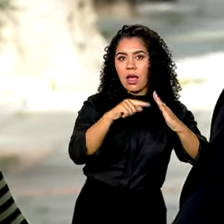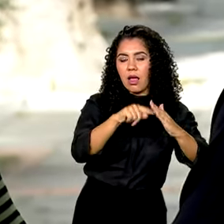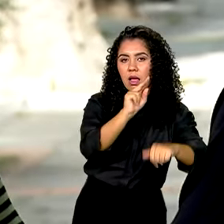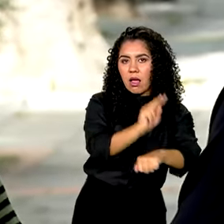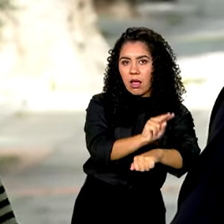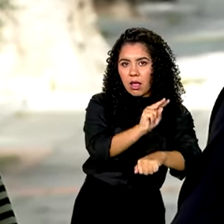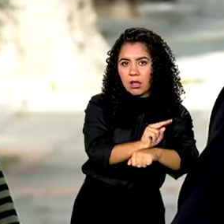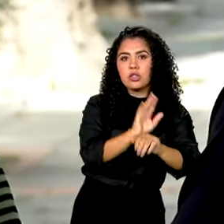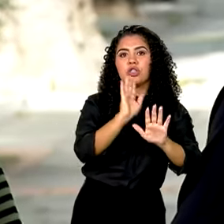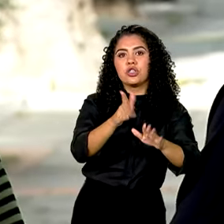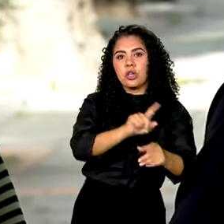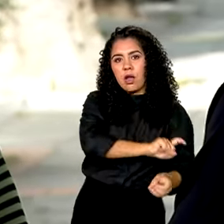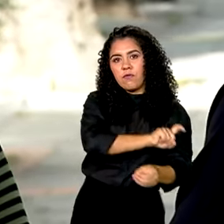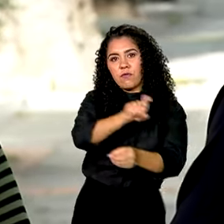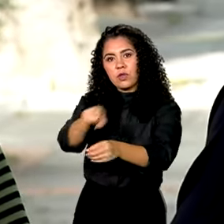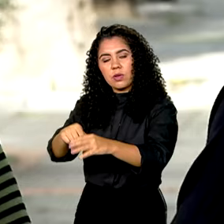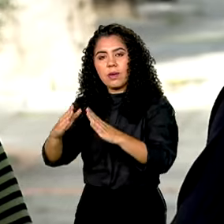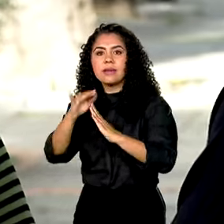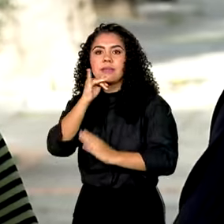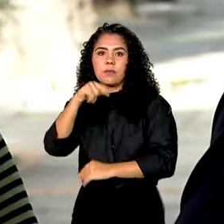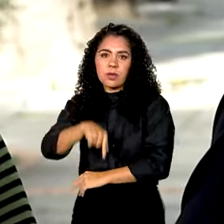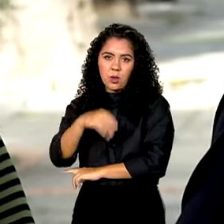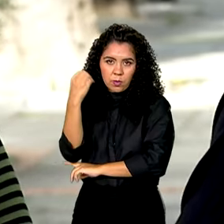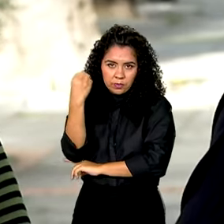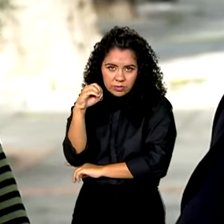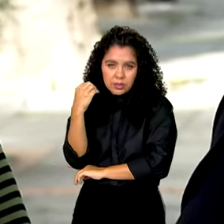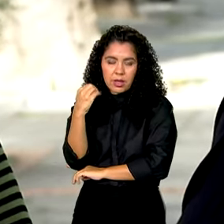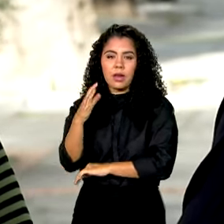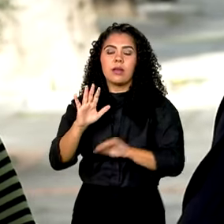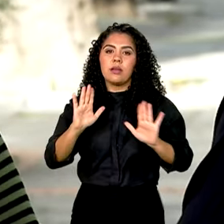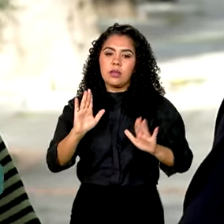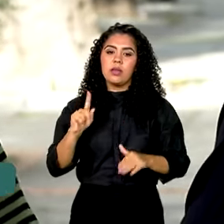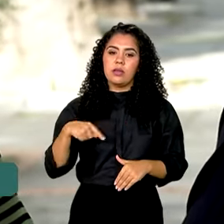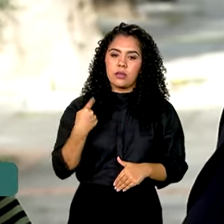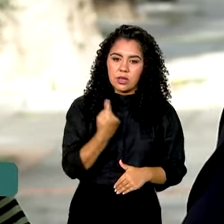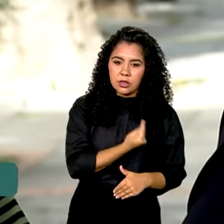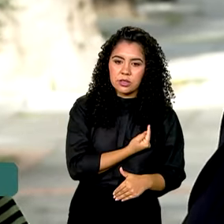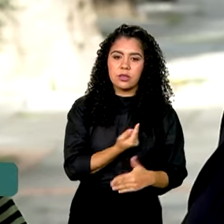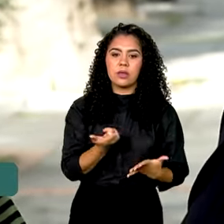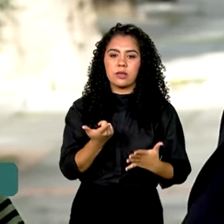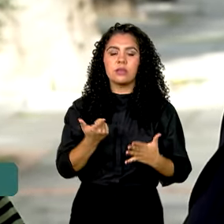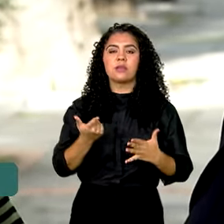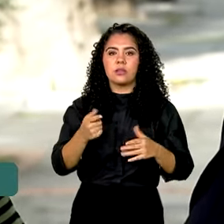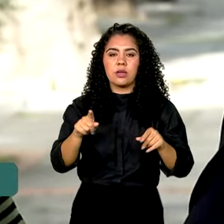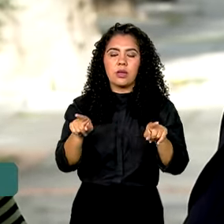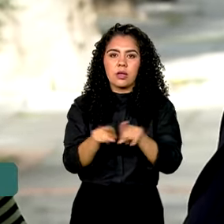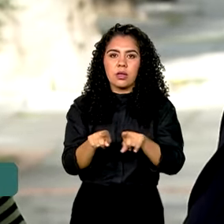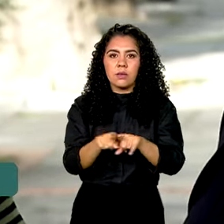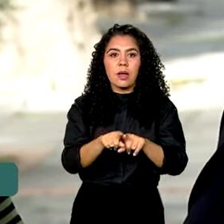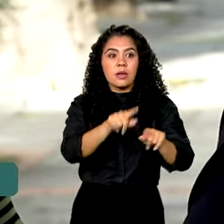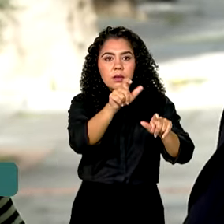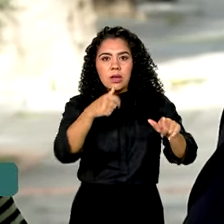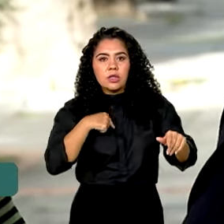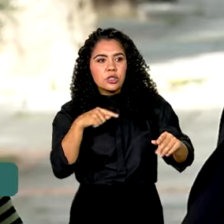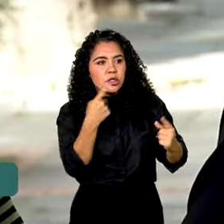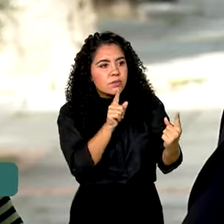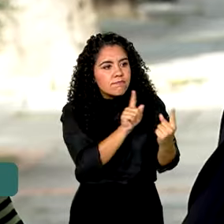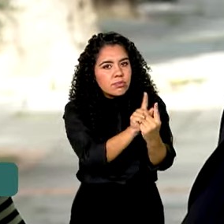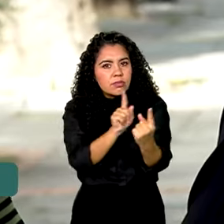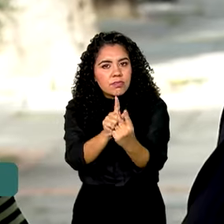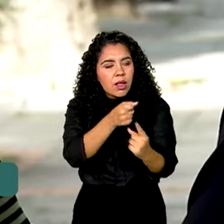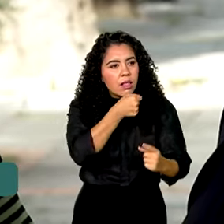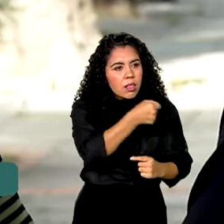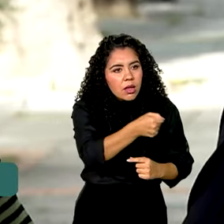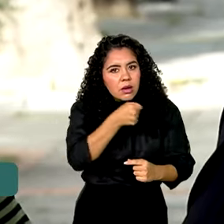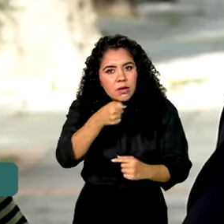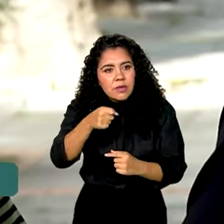então, Porto Alegre é um exemplo, e a gente vai levando os entrevistadores todos para fazer o cadastramento